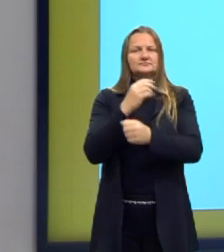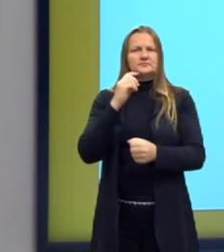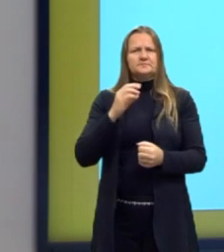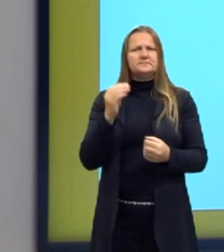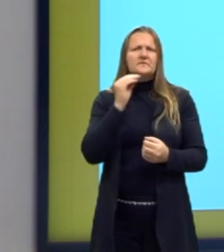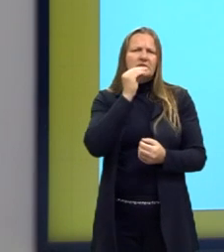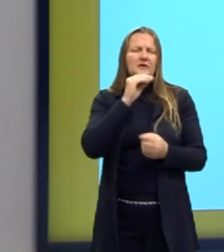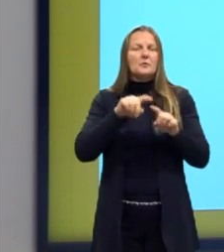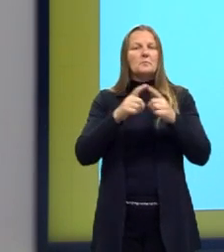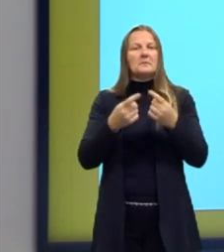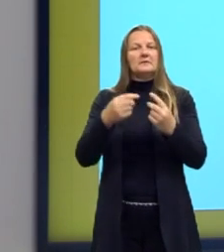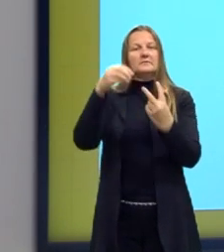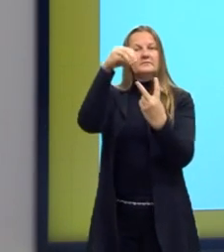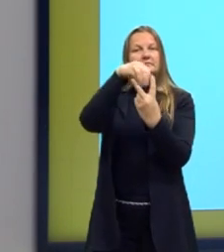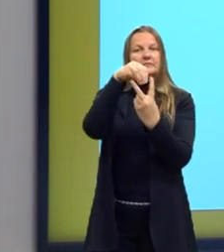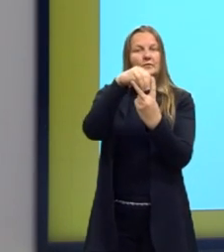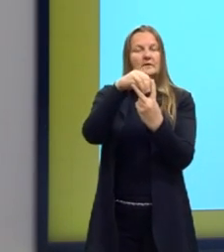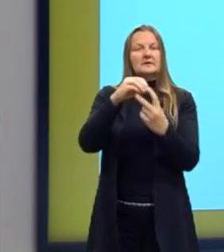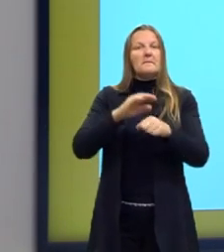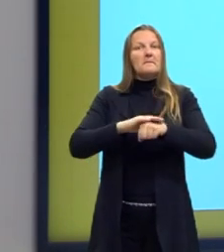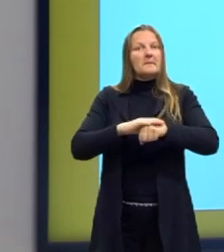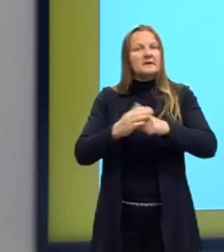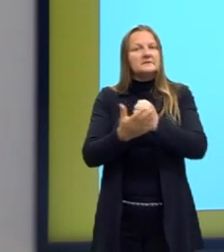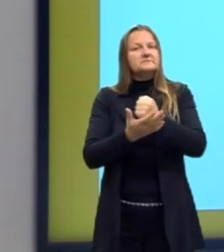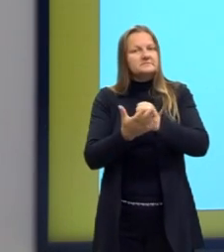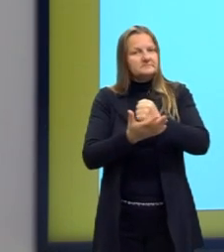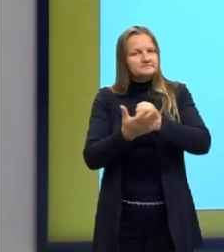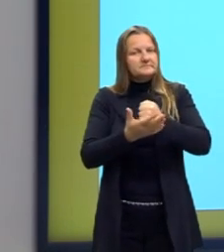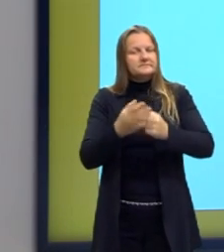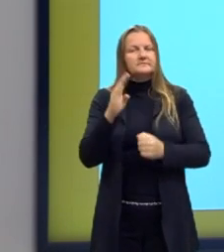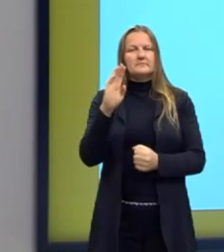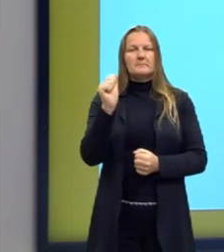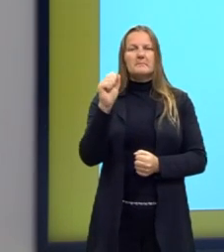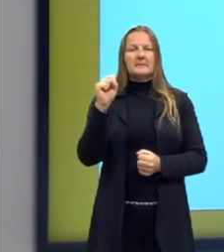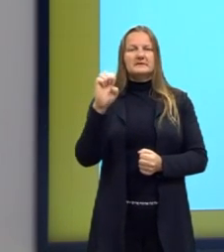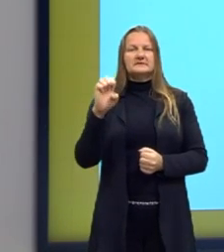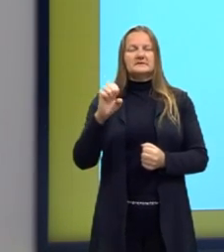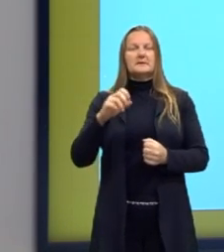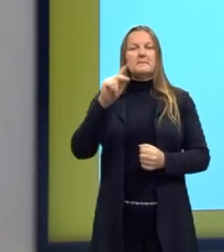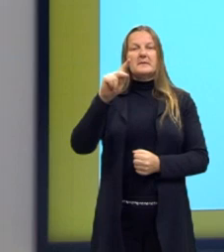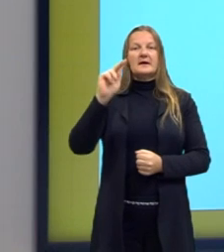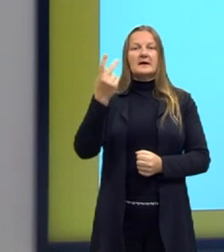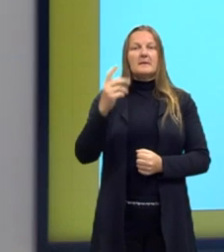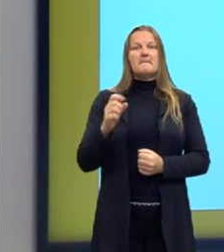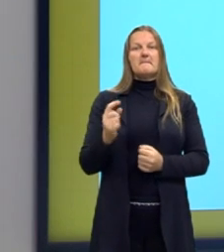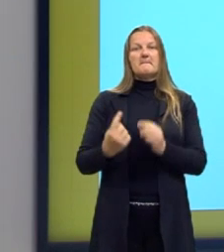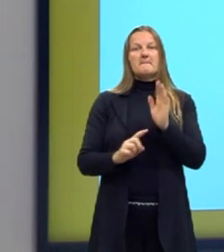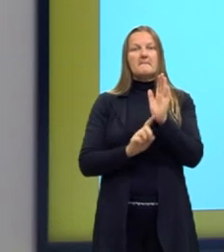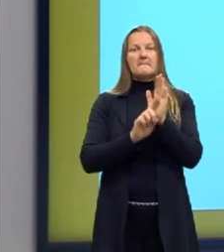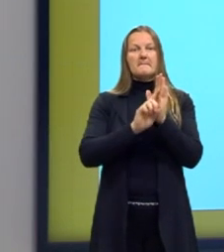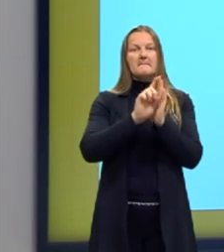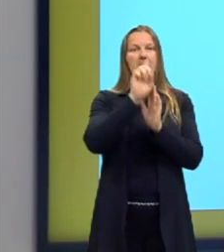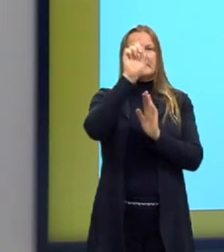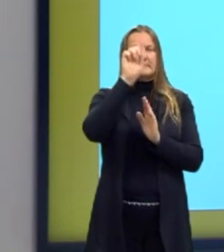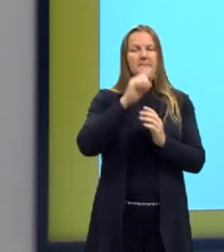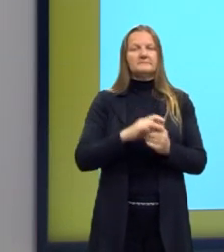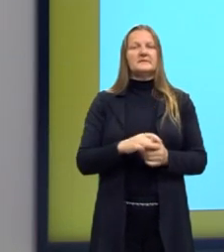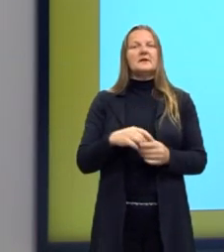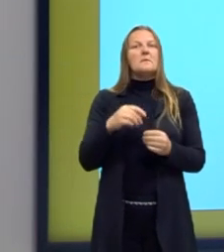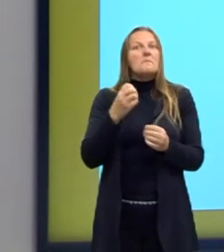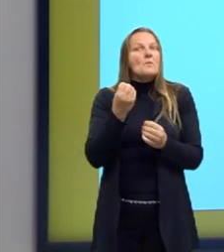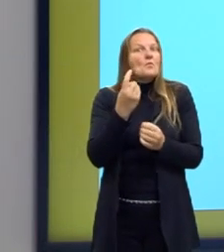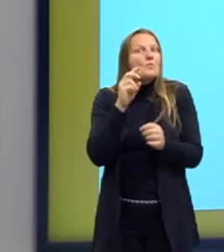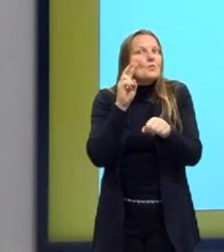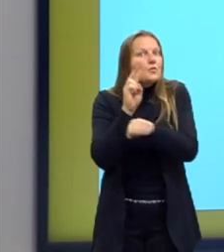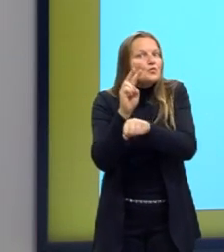fraco, mas o éter, ele é básico, ou seja, ele aumenta o pH, ele é altamente inflamável, então tem